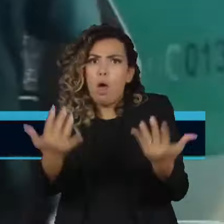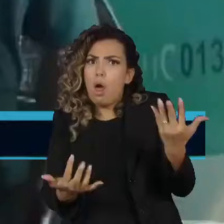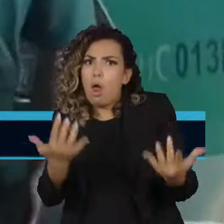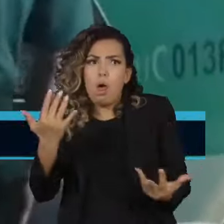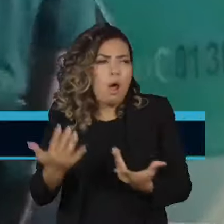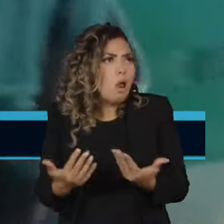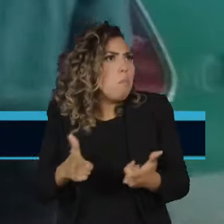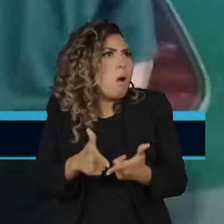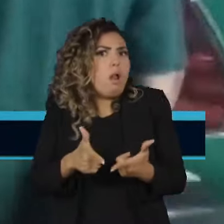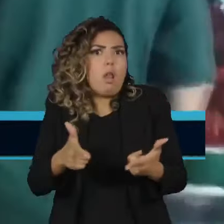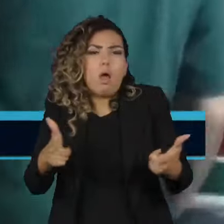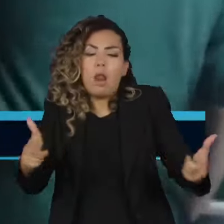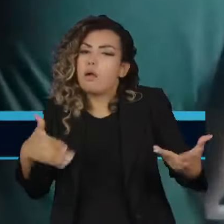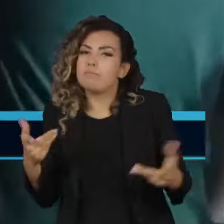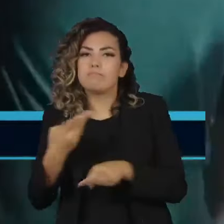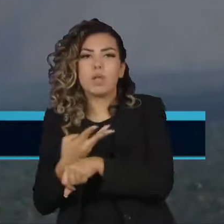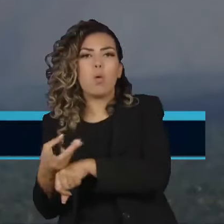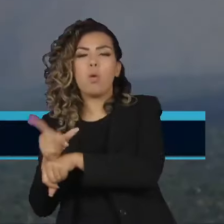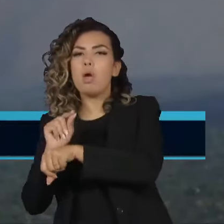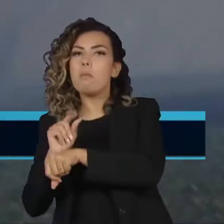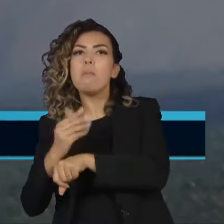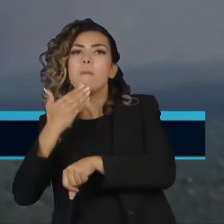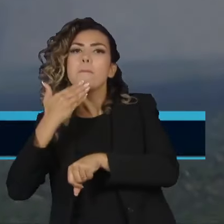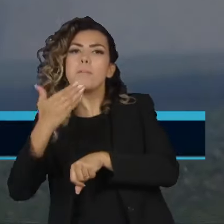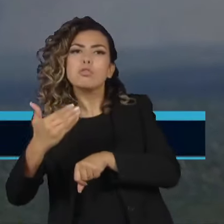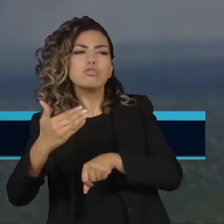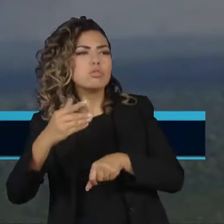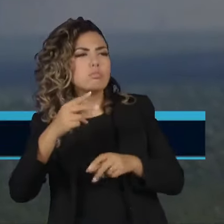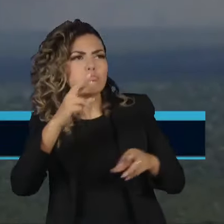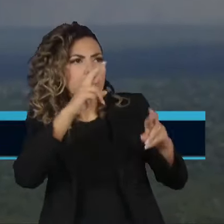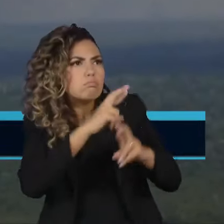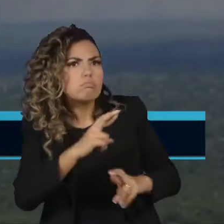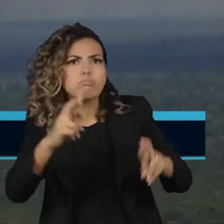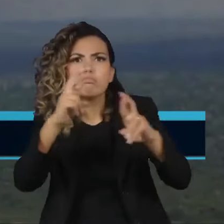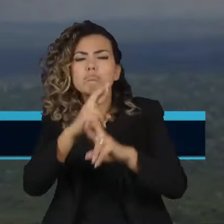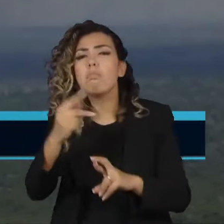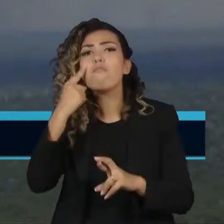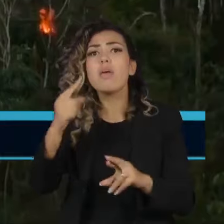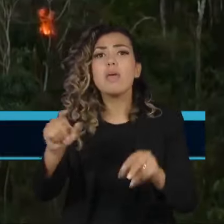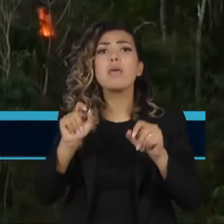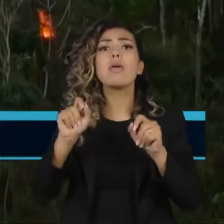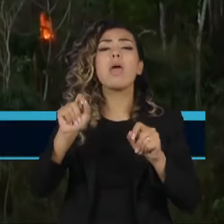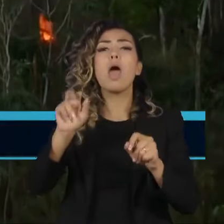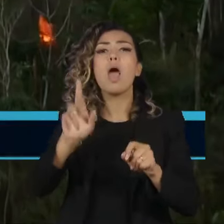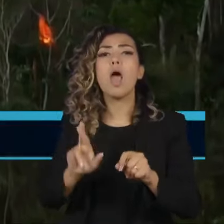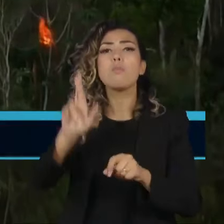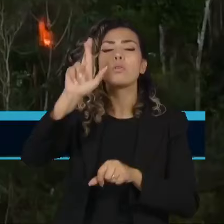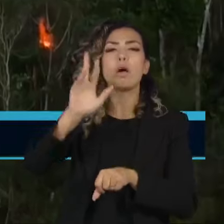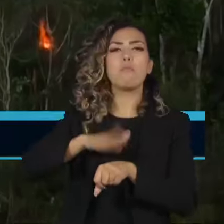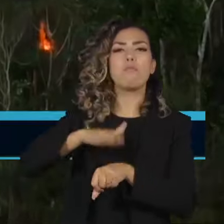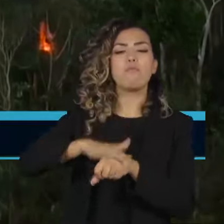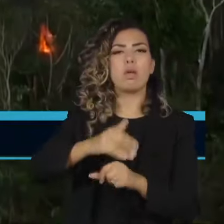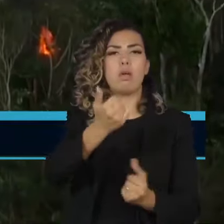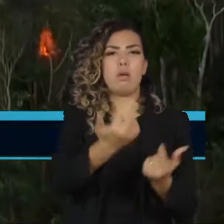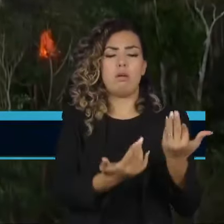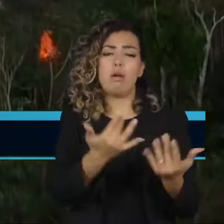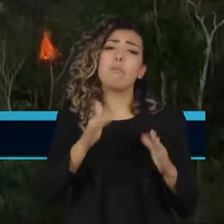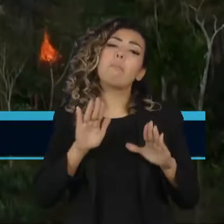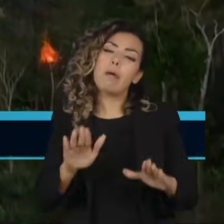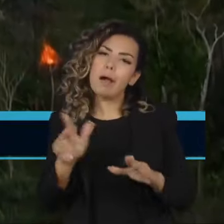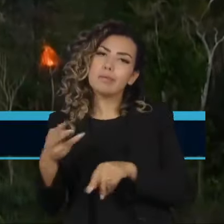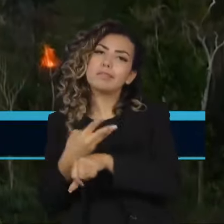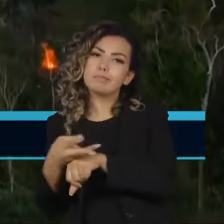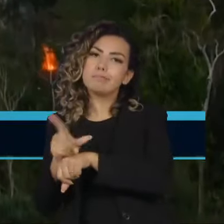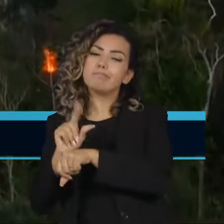uma força-tarefa na Amazônia e no Pantanal para identificar os autores desses incêndios. Mas o próprio Ibama admite que